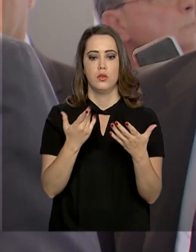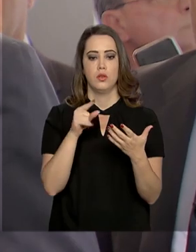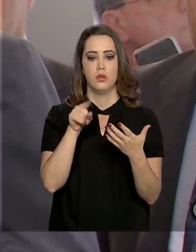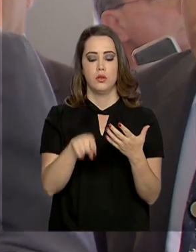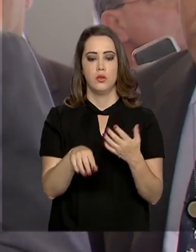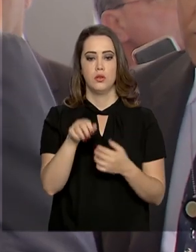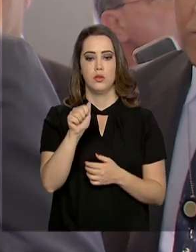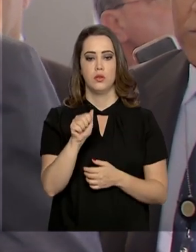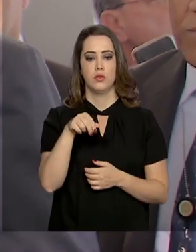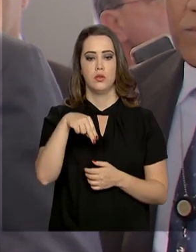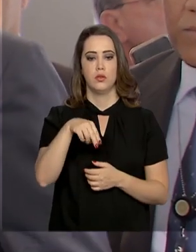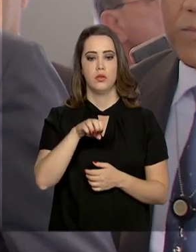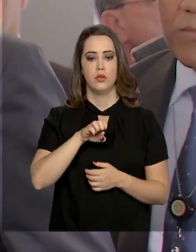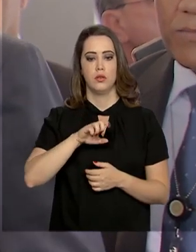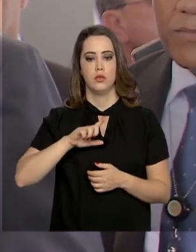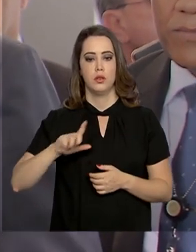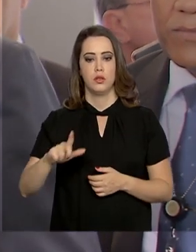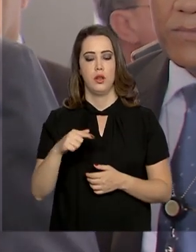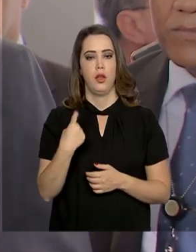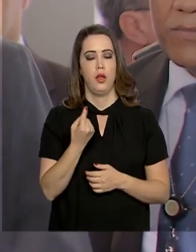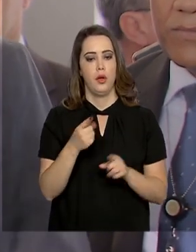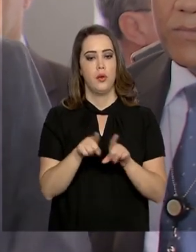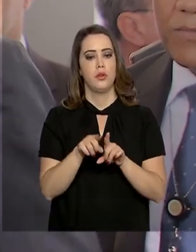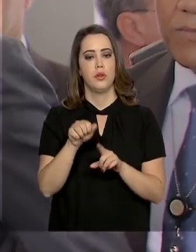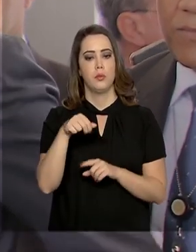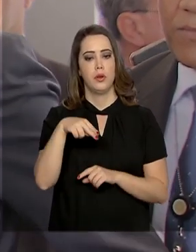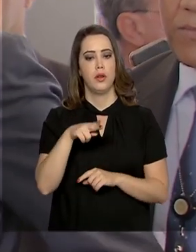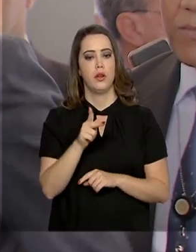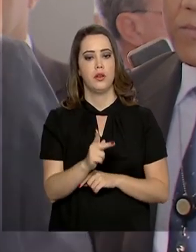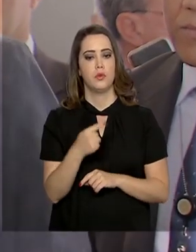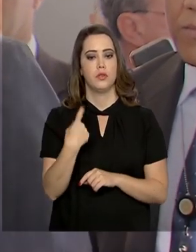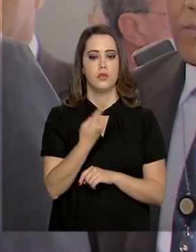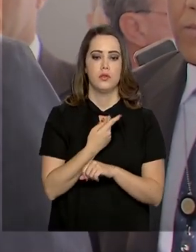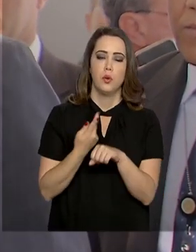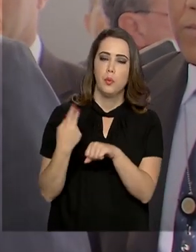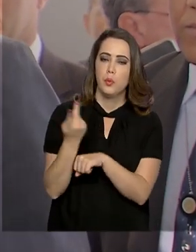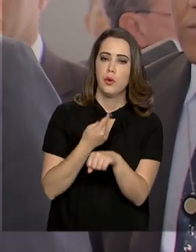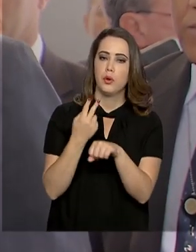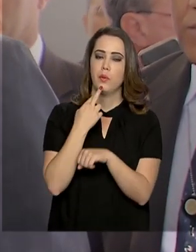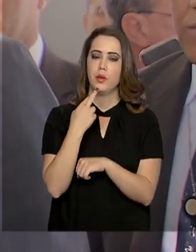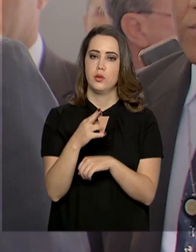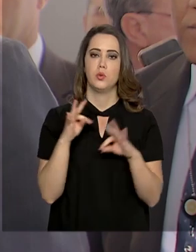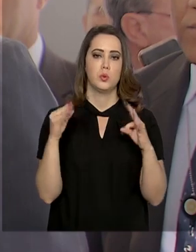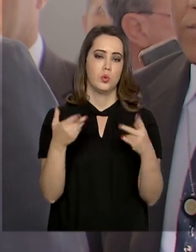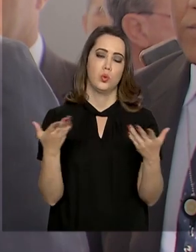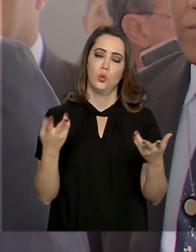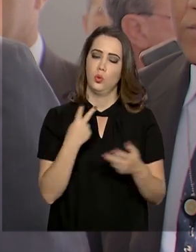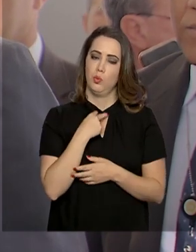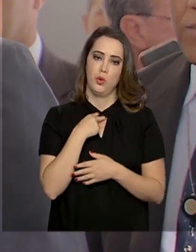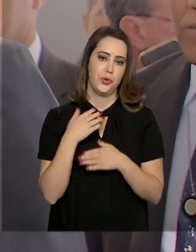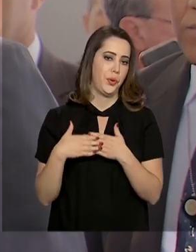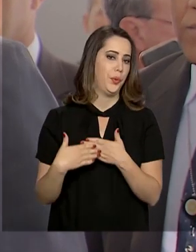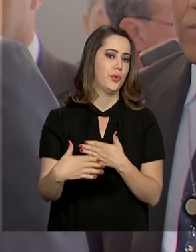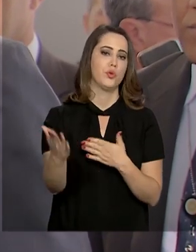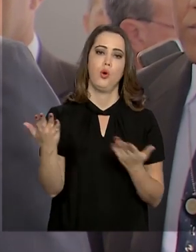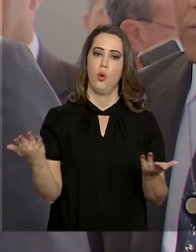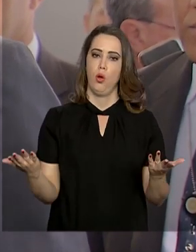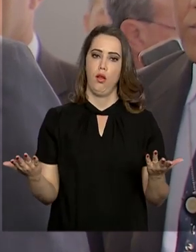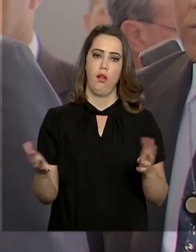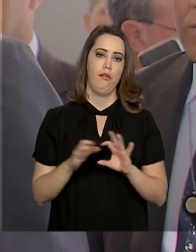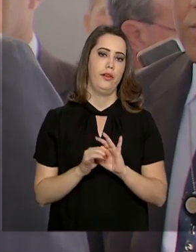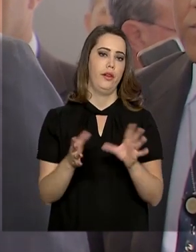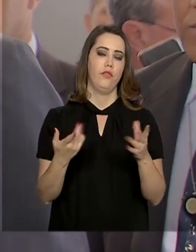a ANEEL, a ANP. E nós vamos buscar uma solução para tudo isso, que a Nuntino pode continuar como está, sem tomar uma